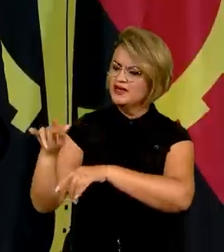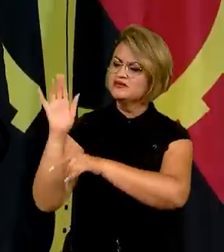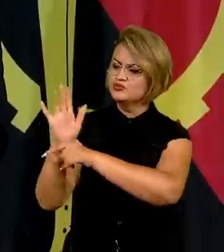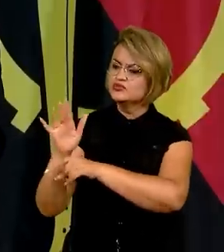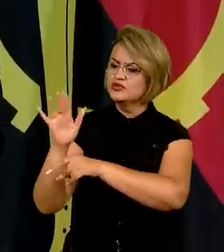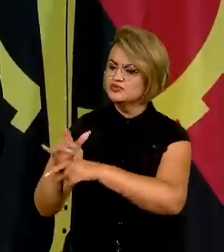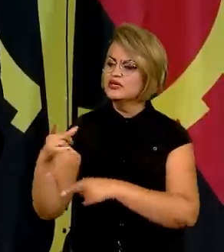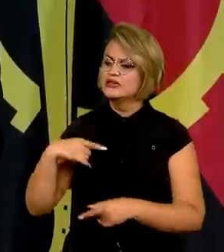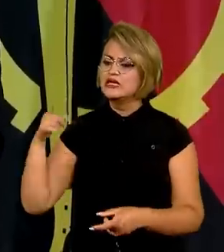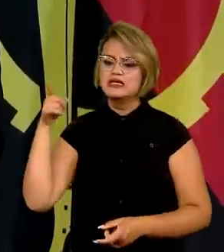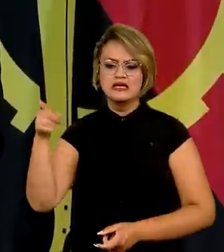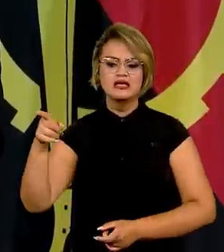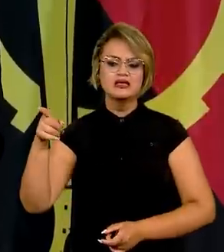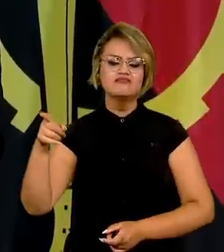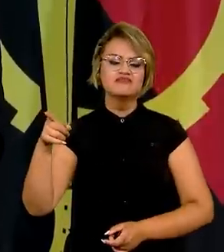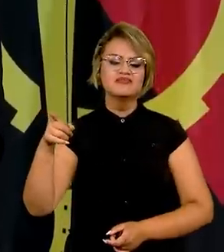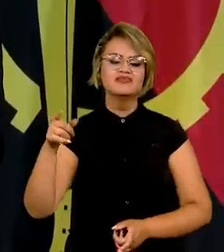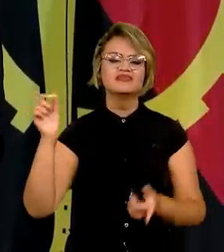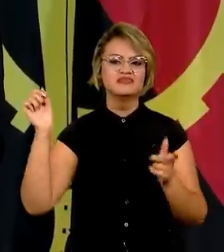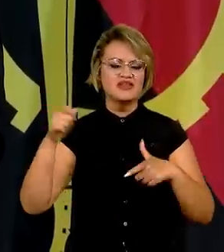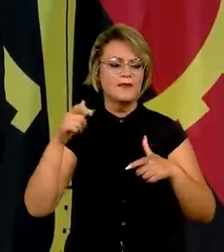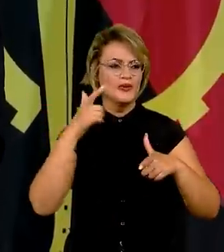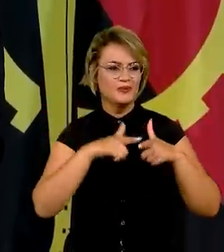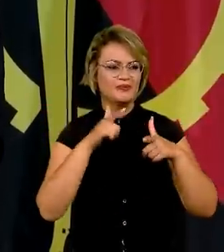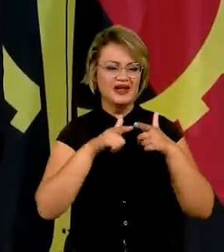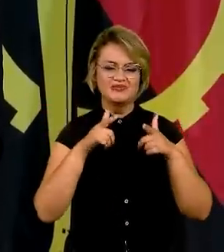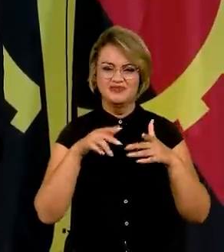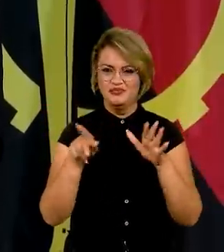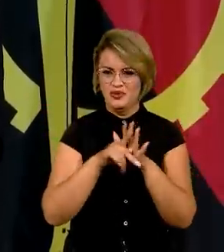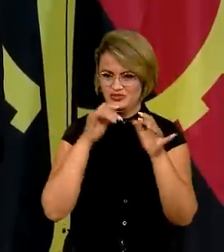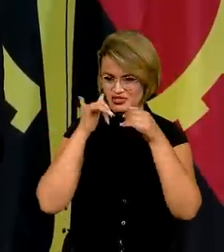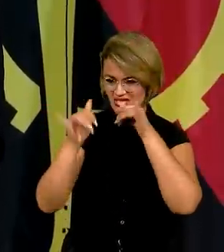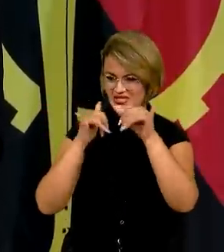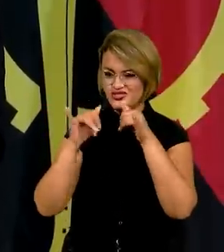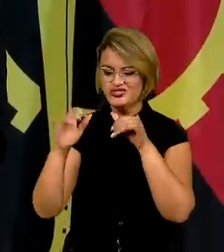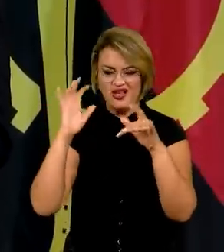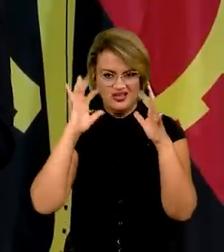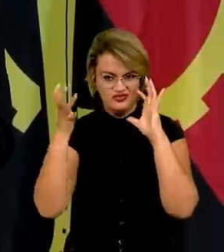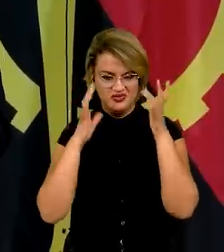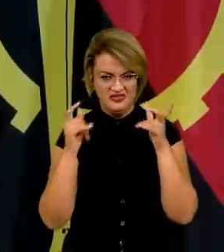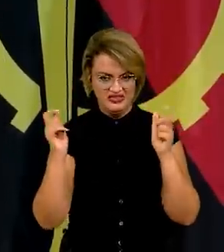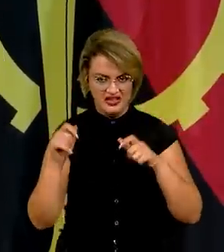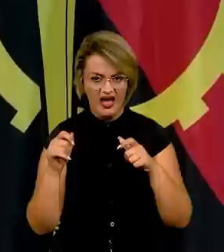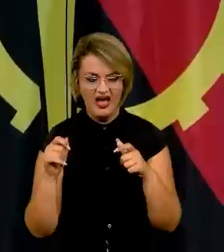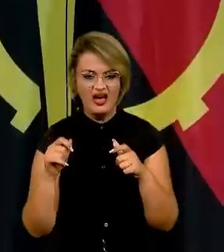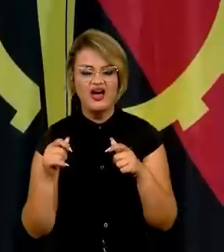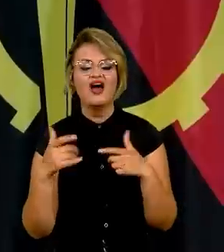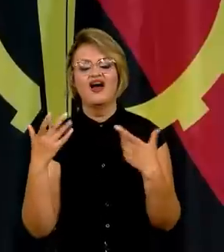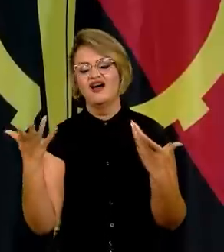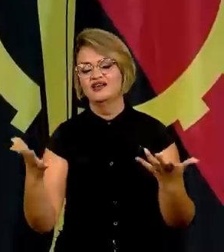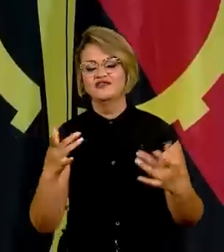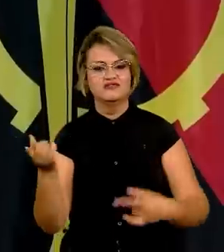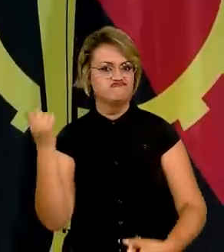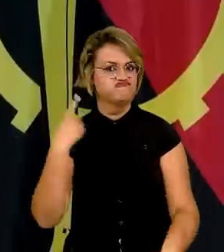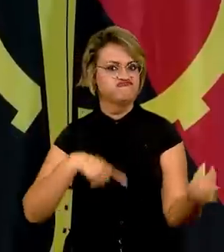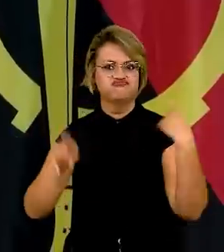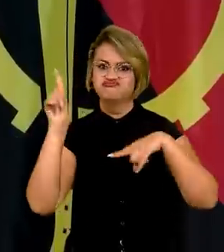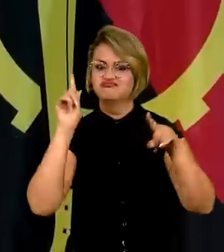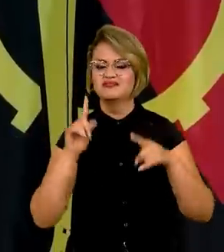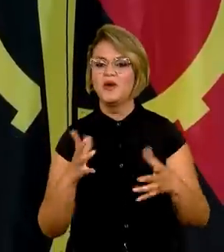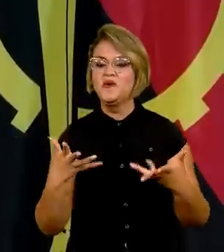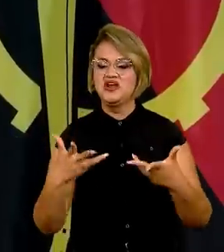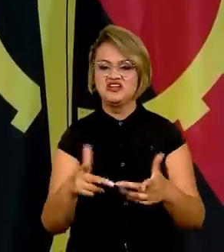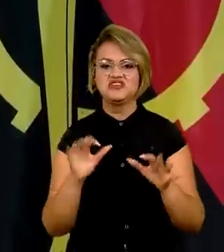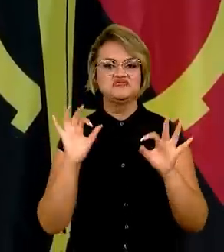e resolver parte do problema energético que tem no continente africano, isso aqui vai dar um salto de qualidade